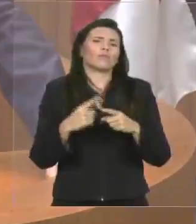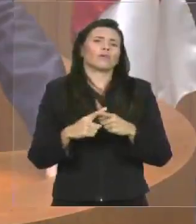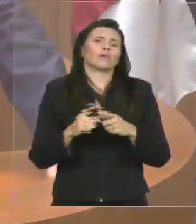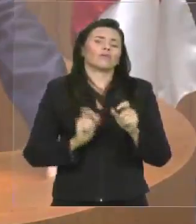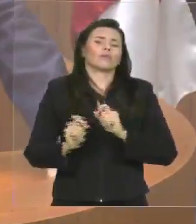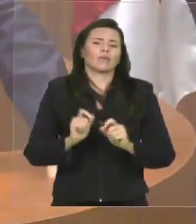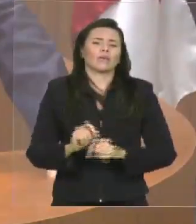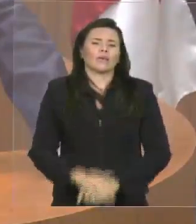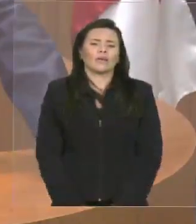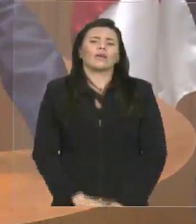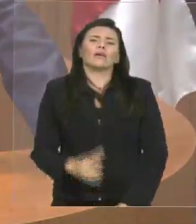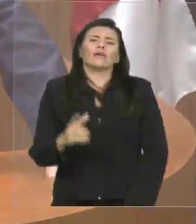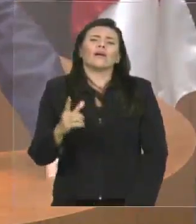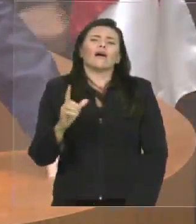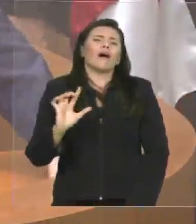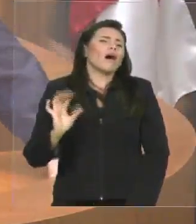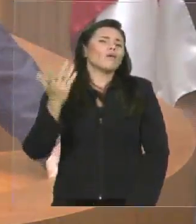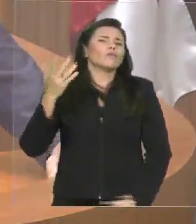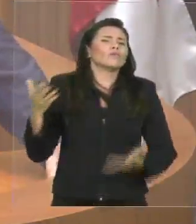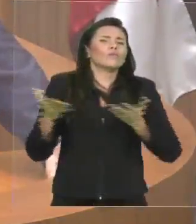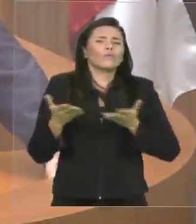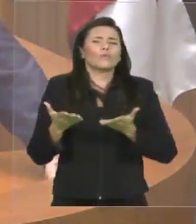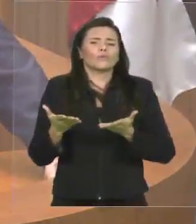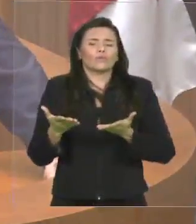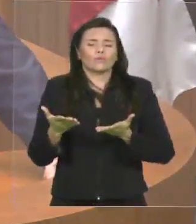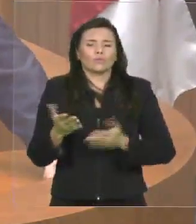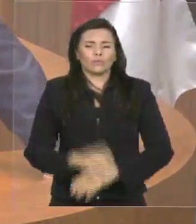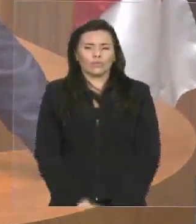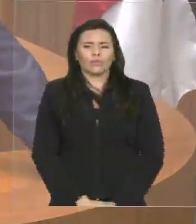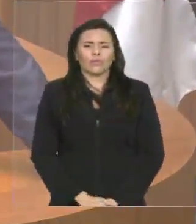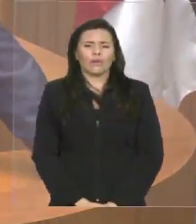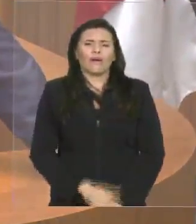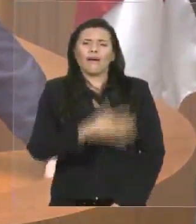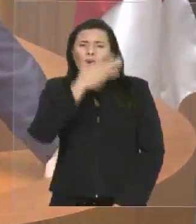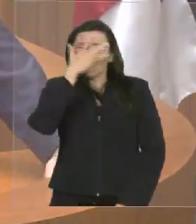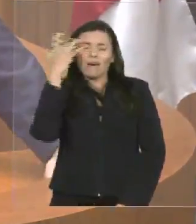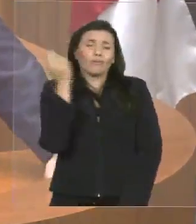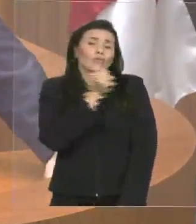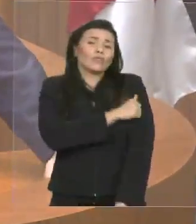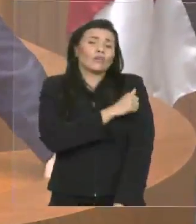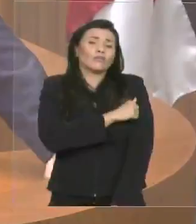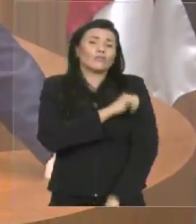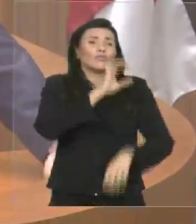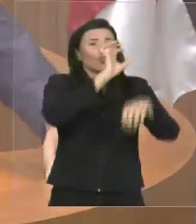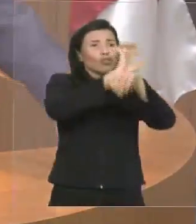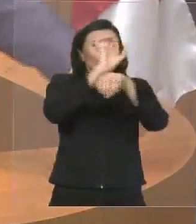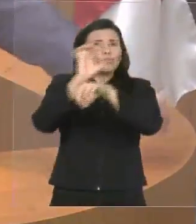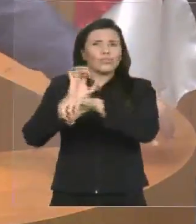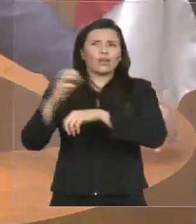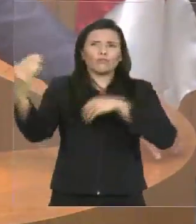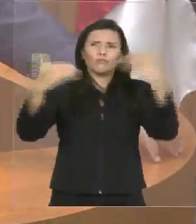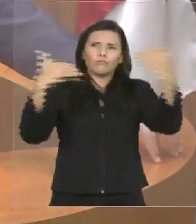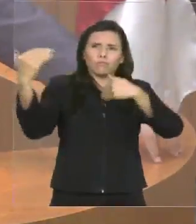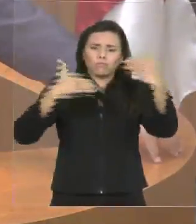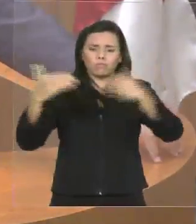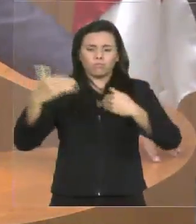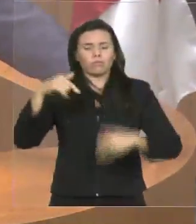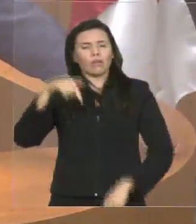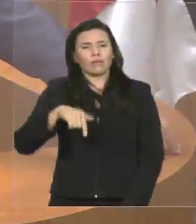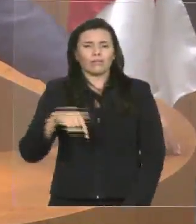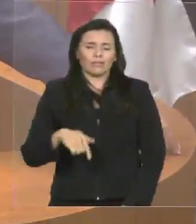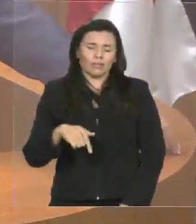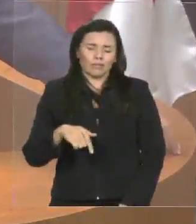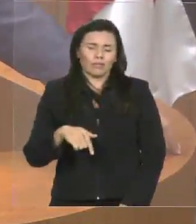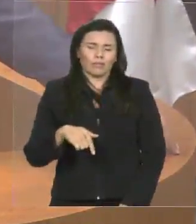país, de outras regiões do país, tenham ingresso na Universidade Federal do Maranhão, nos cursos,